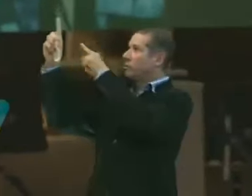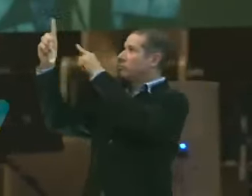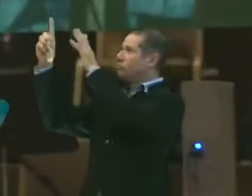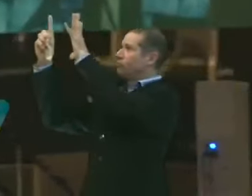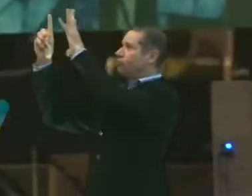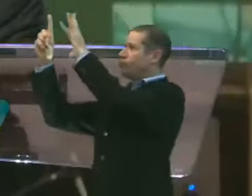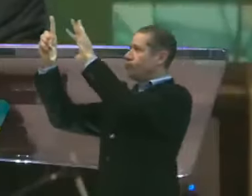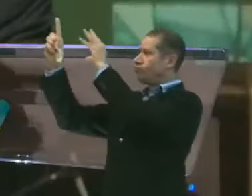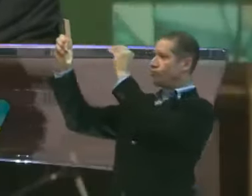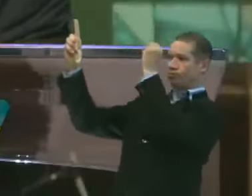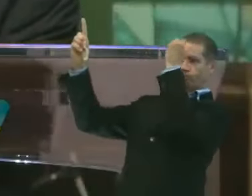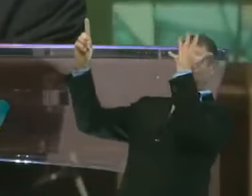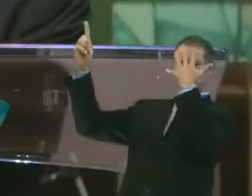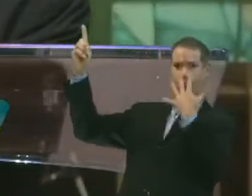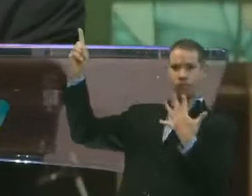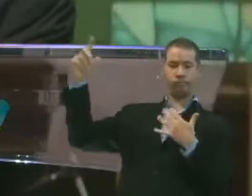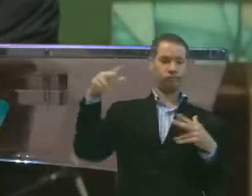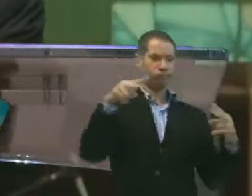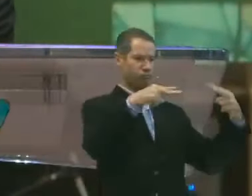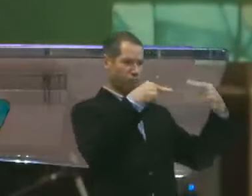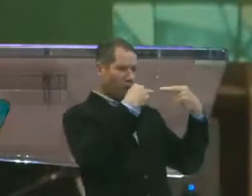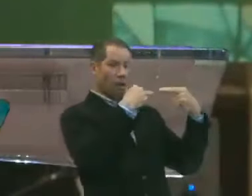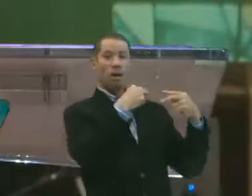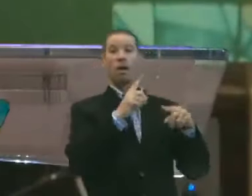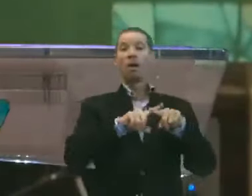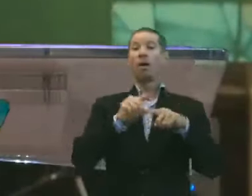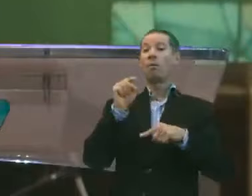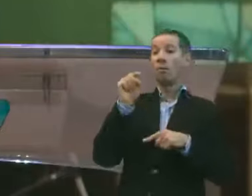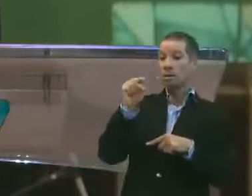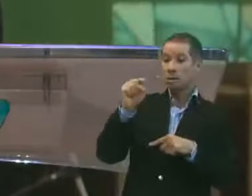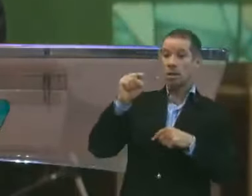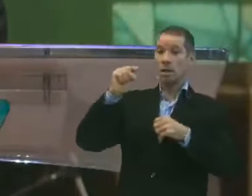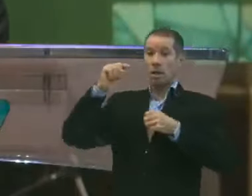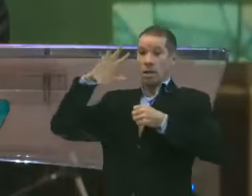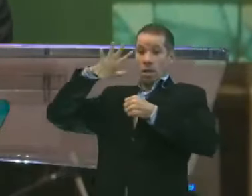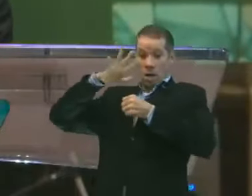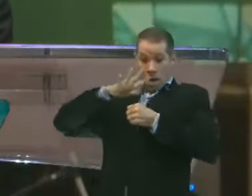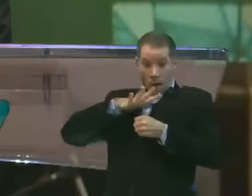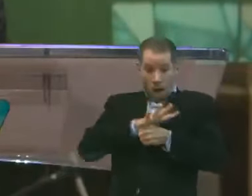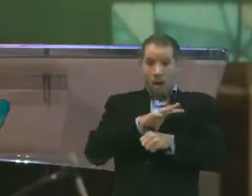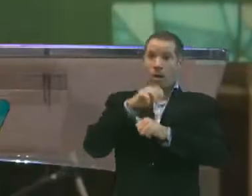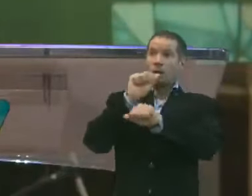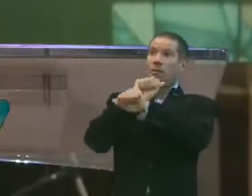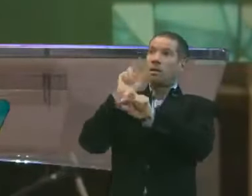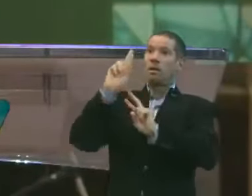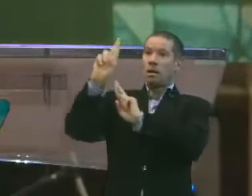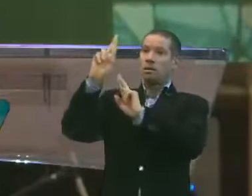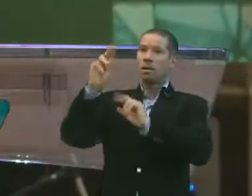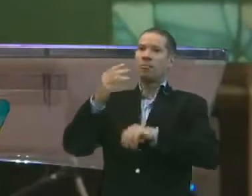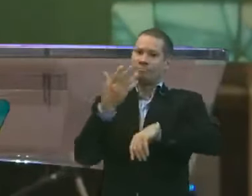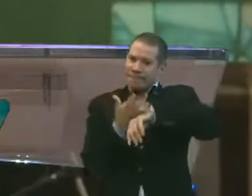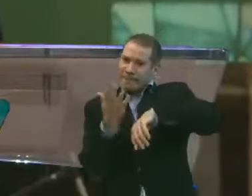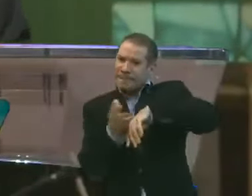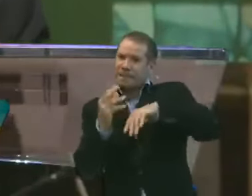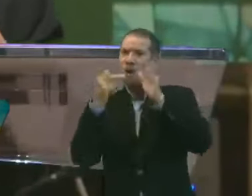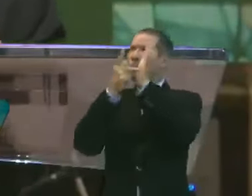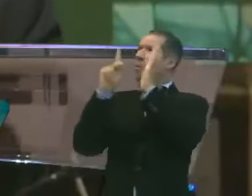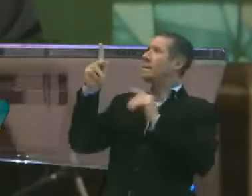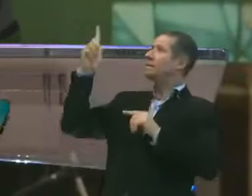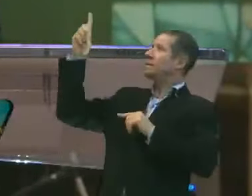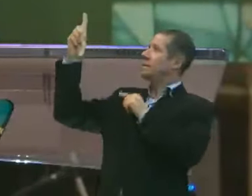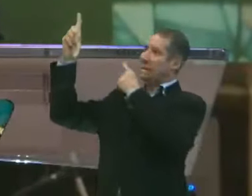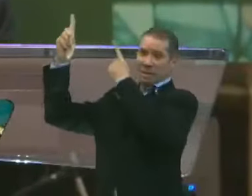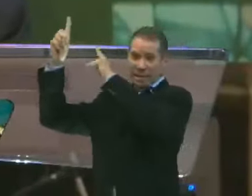Elas tem que ver um pouquinho de Deus. Porque você está cheio de esperança por viver as promessas de Deus. Está cheio de